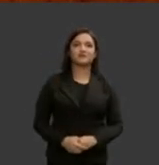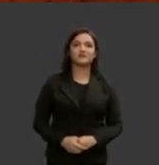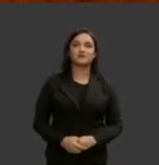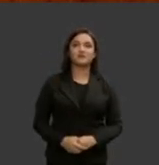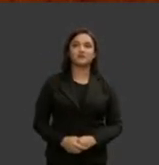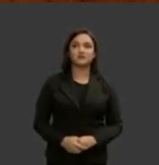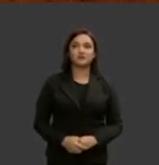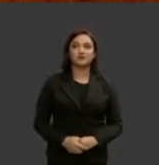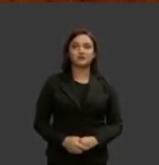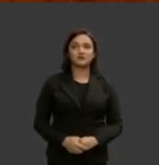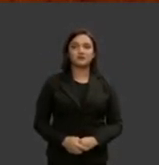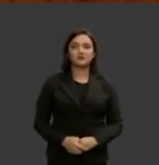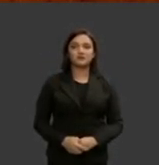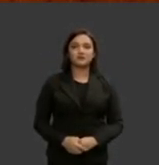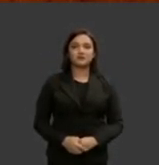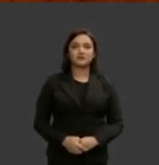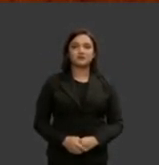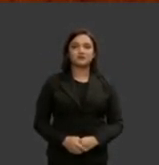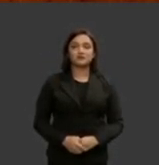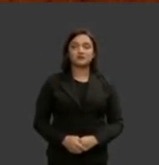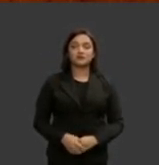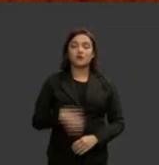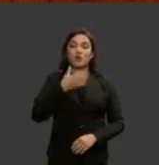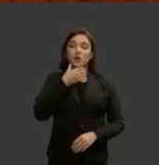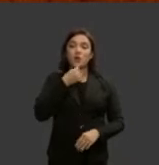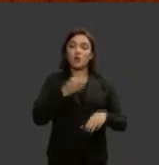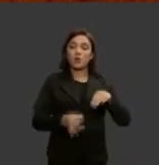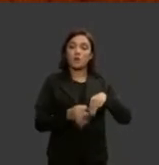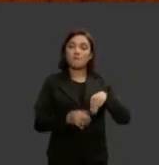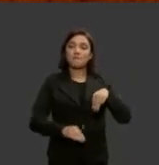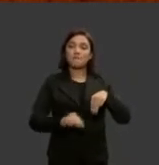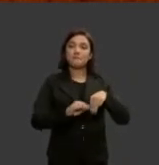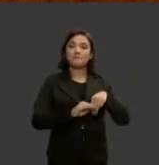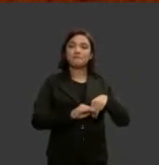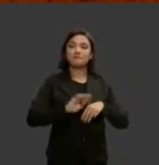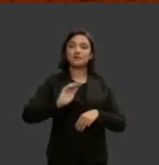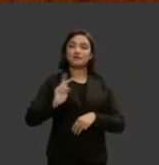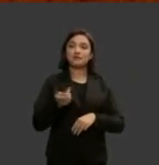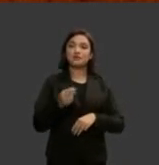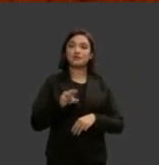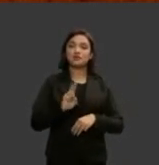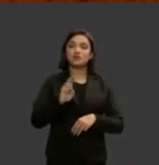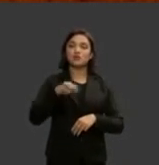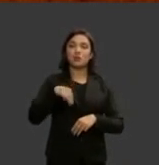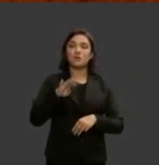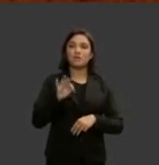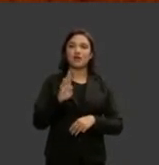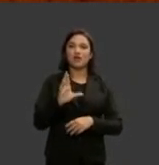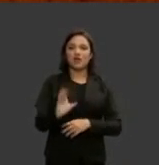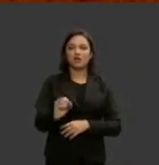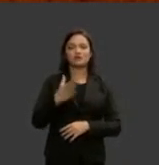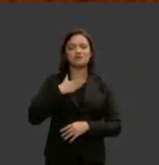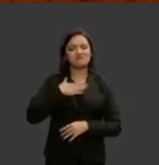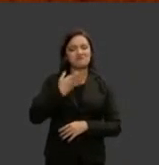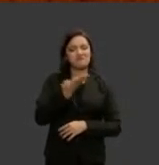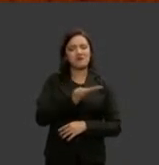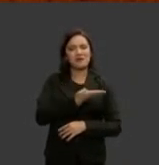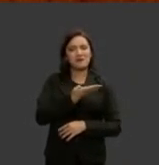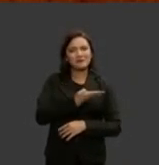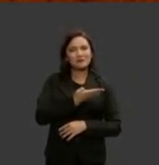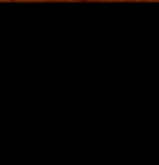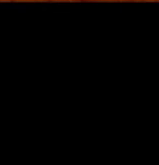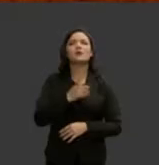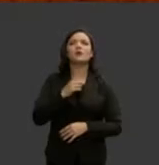ministro Humberto Machins iluso presidente do Tribunal de Justiça é um querido amigo tem conduzido